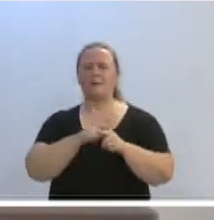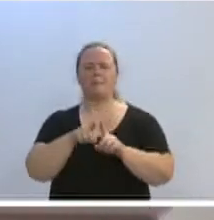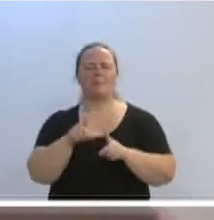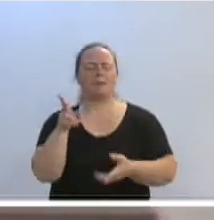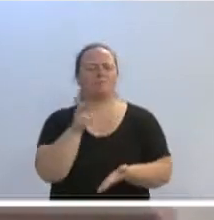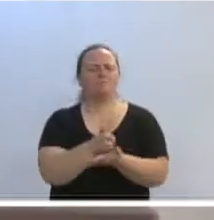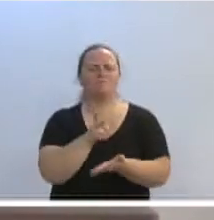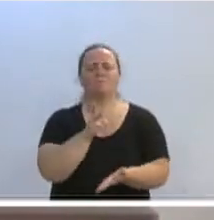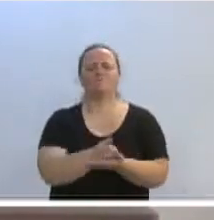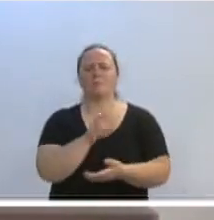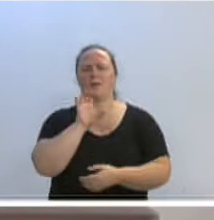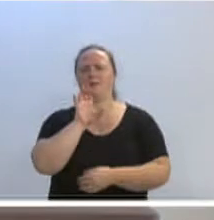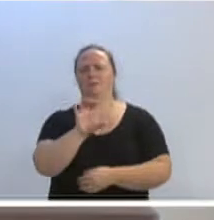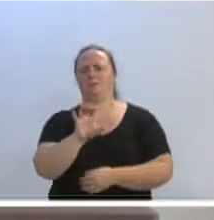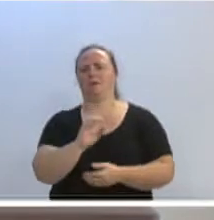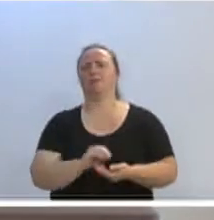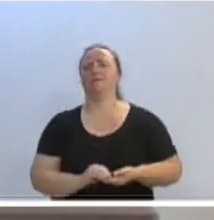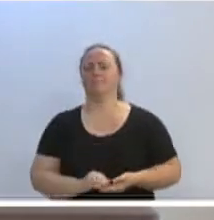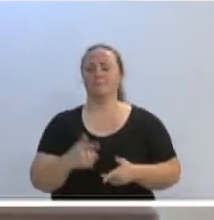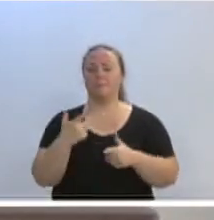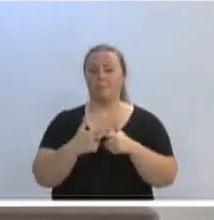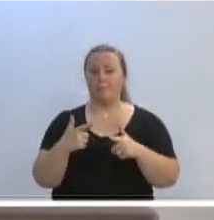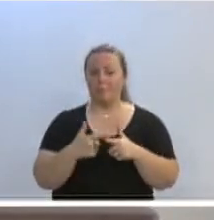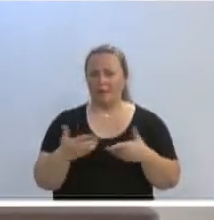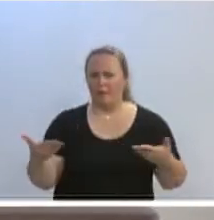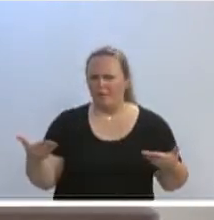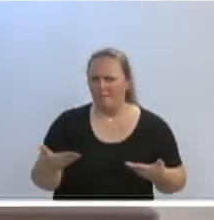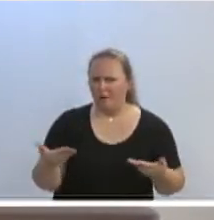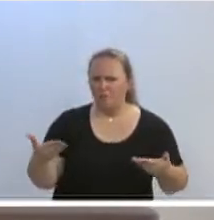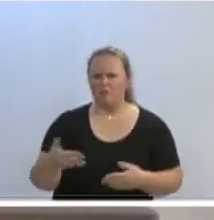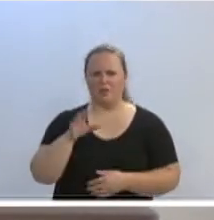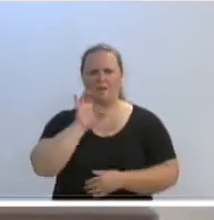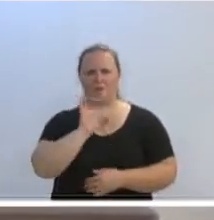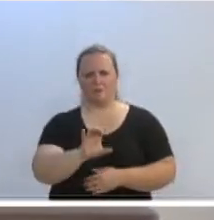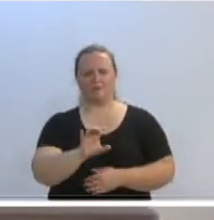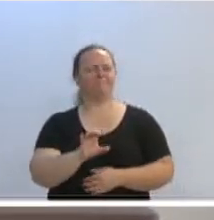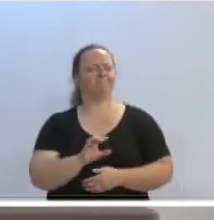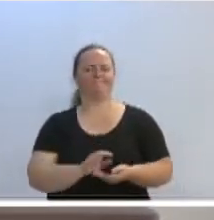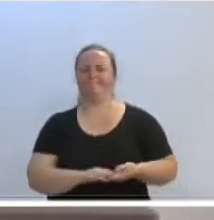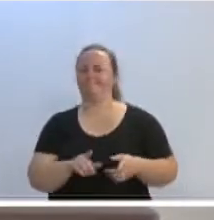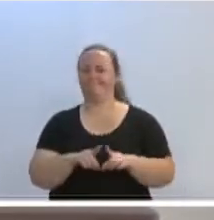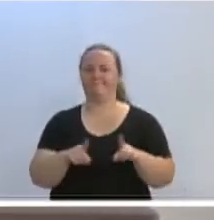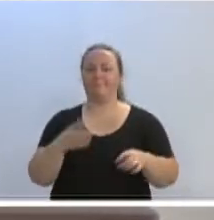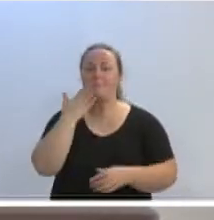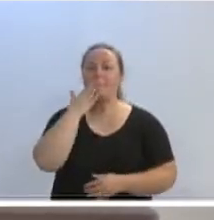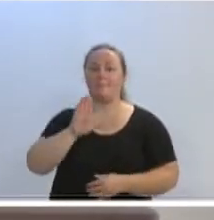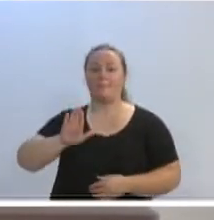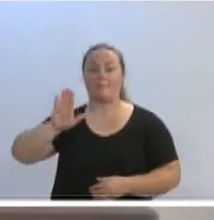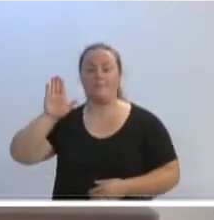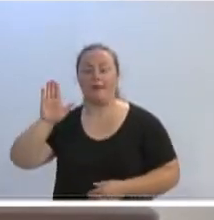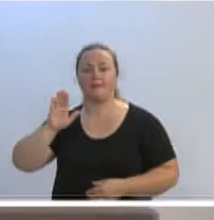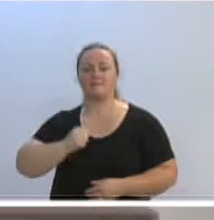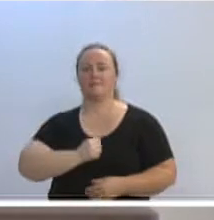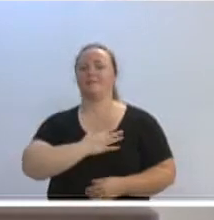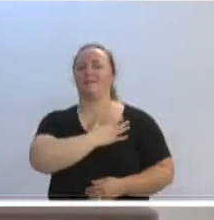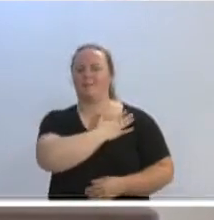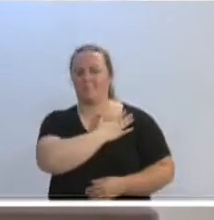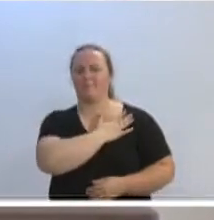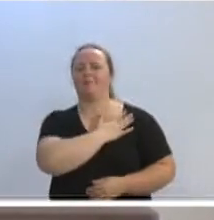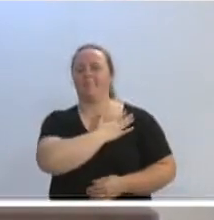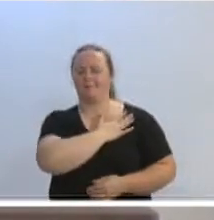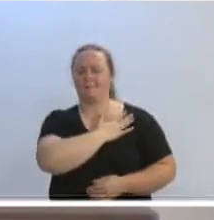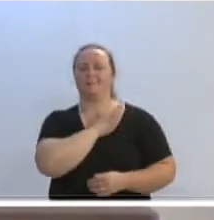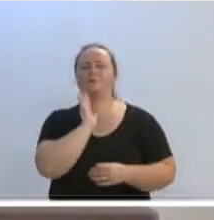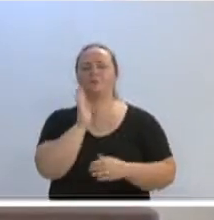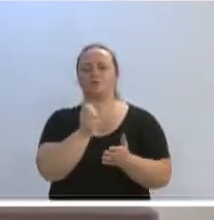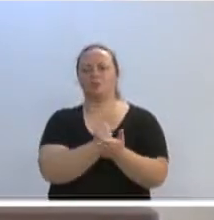situação aqui. É o problema de hoje, vereador Matias, não é de hoje. mas quem fez essas promessas foi o prefeito Napoleão lá em 2012 ainda, já se foi